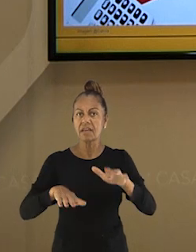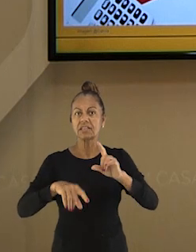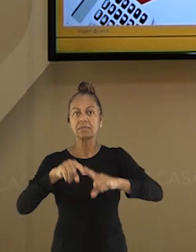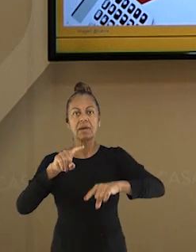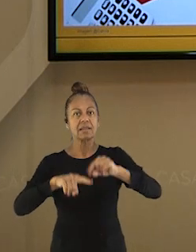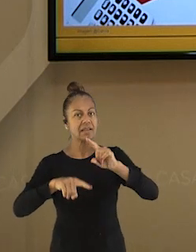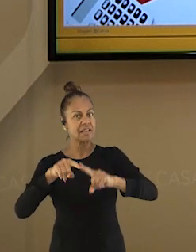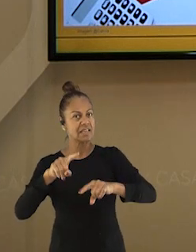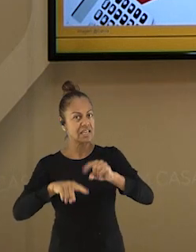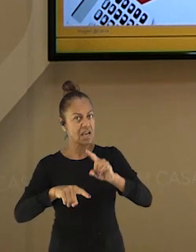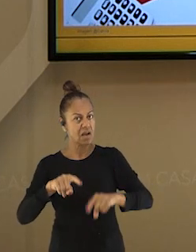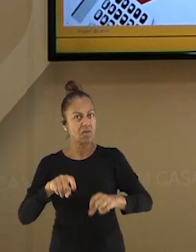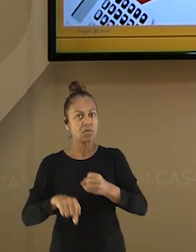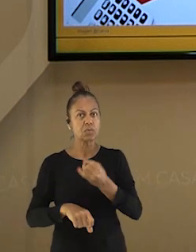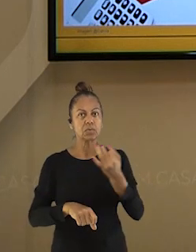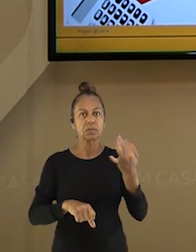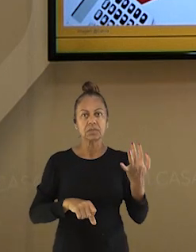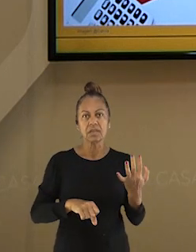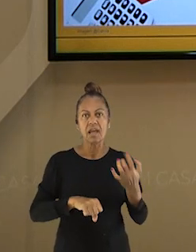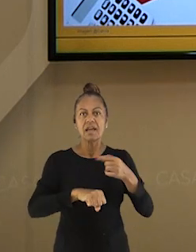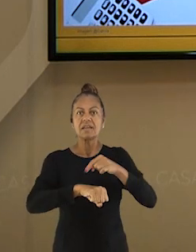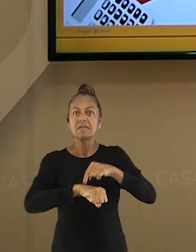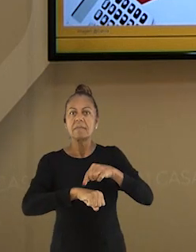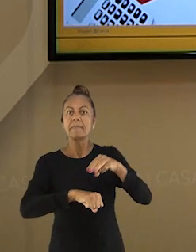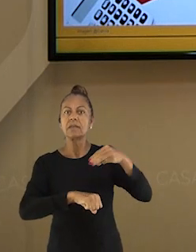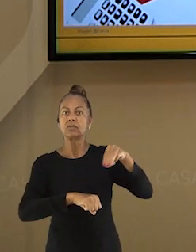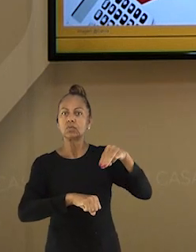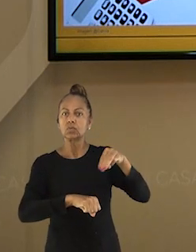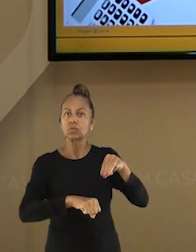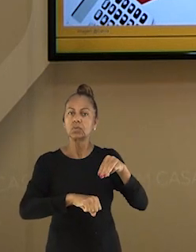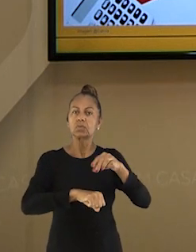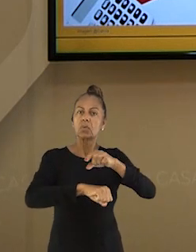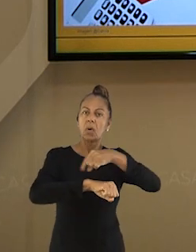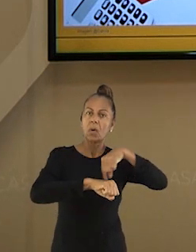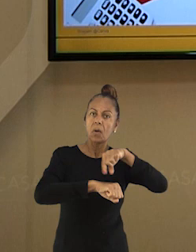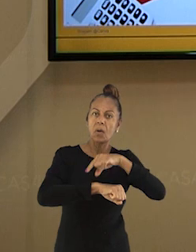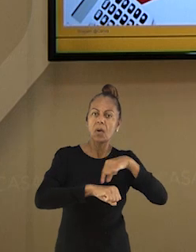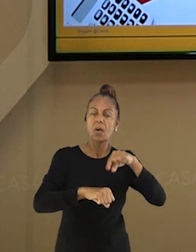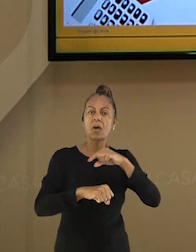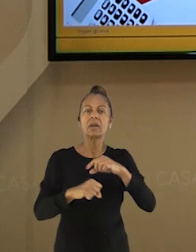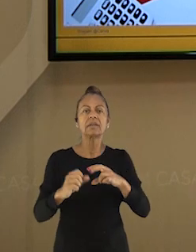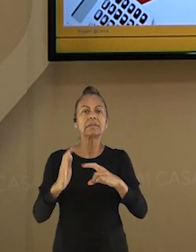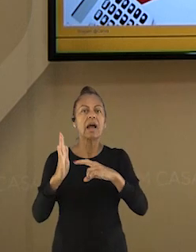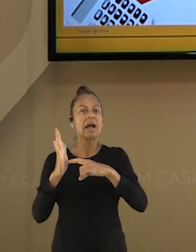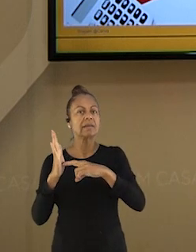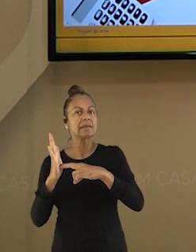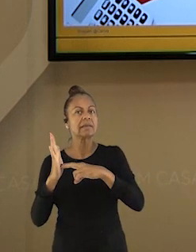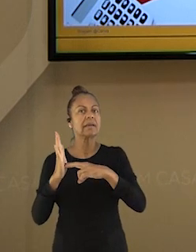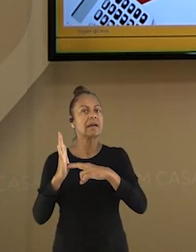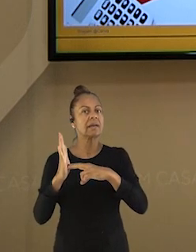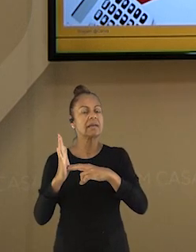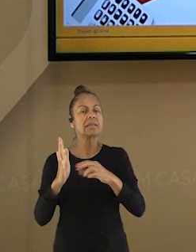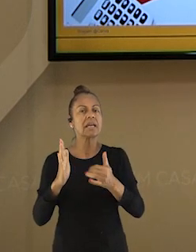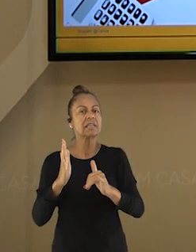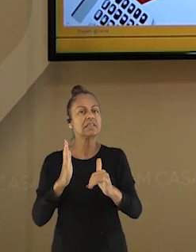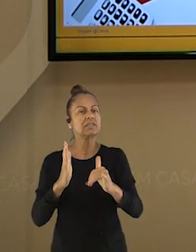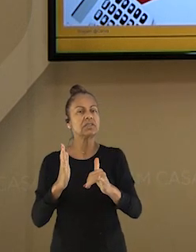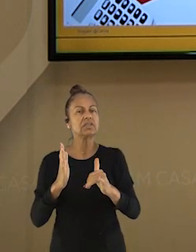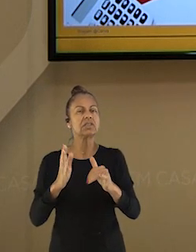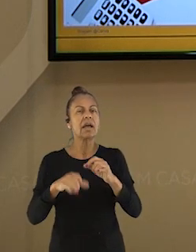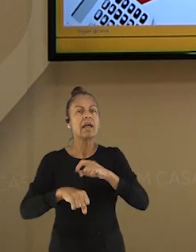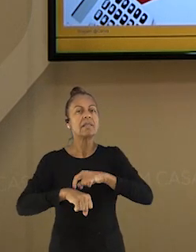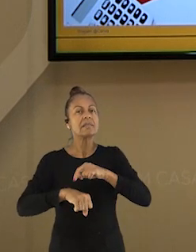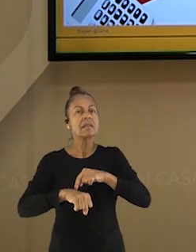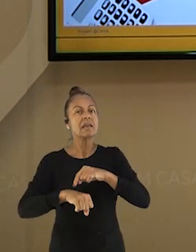equipamentos e a quantidade de minutos ou horas durante os quais permanecem ligados. Nesse sentido,